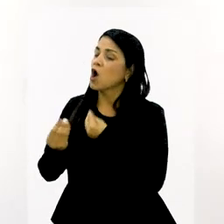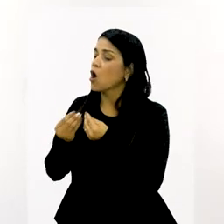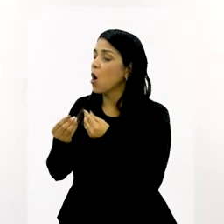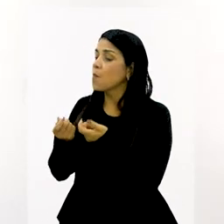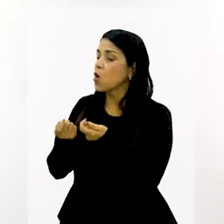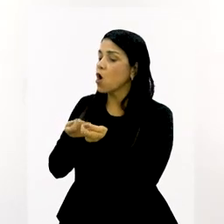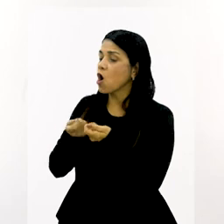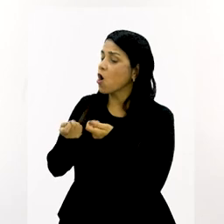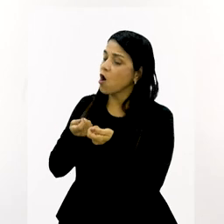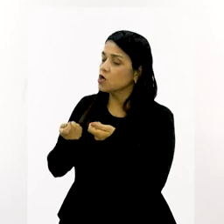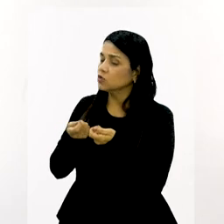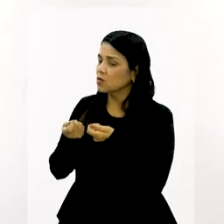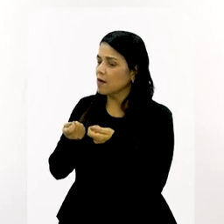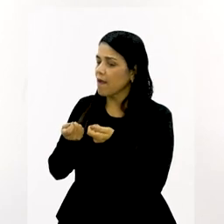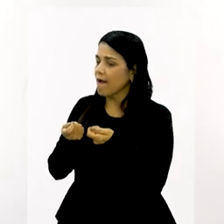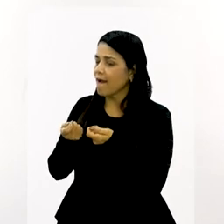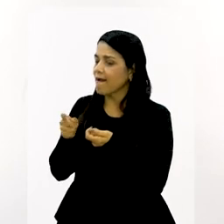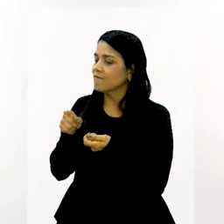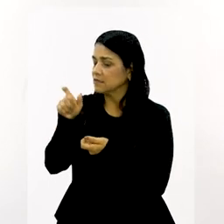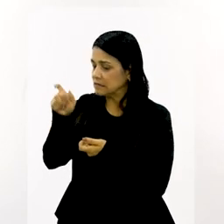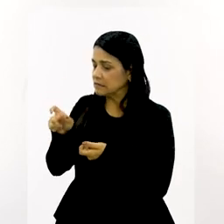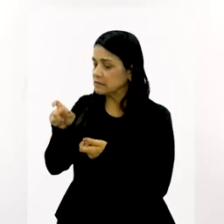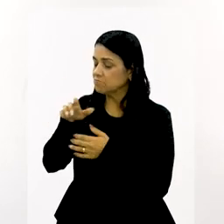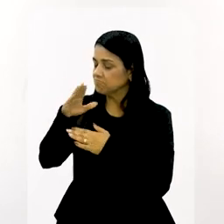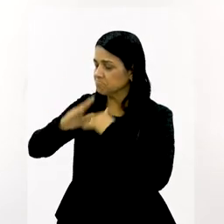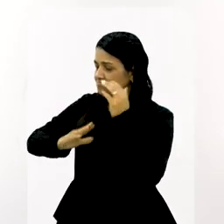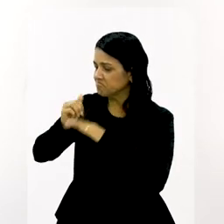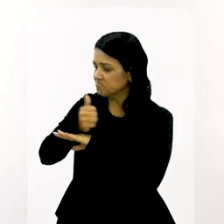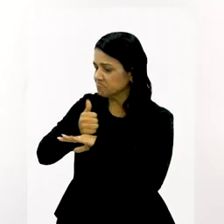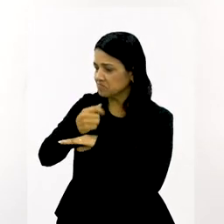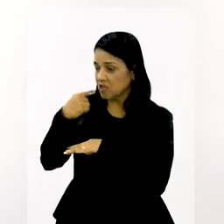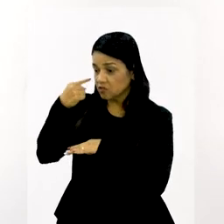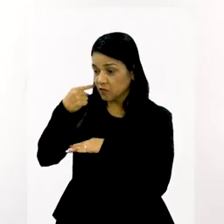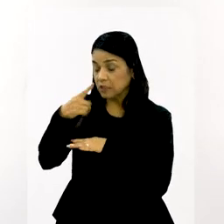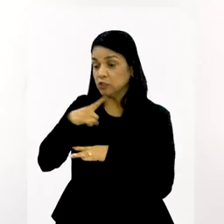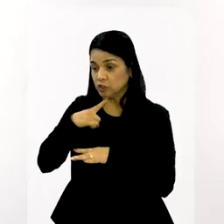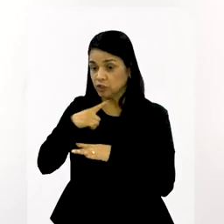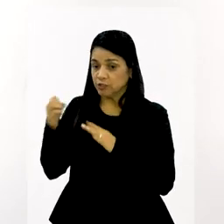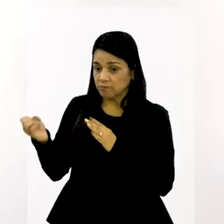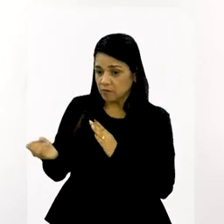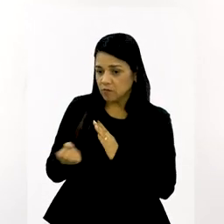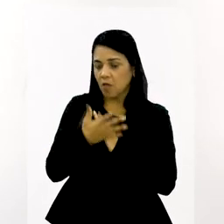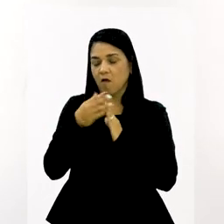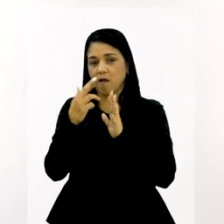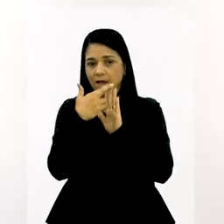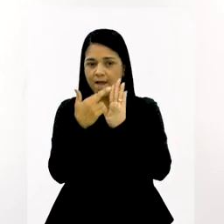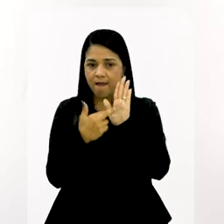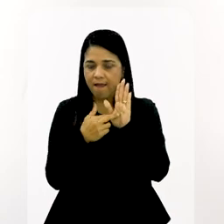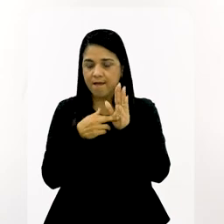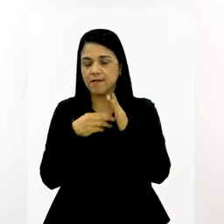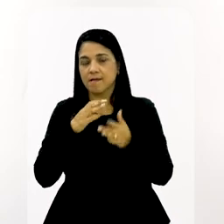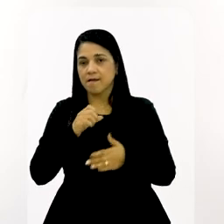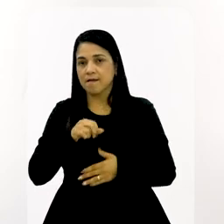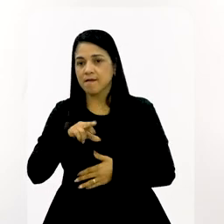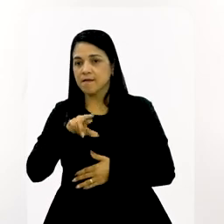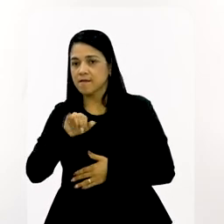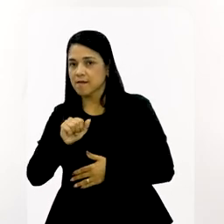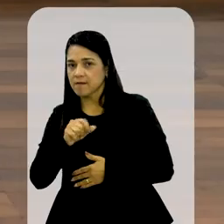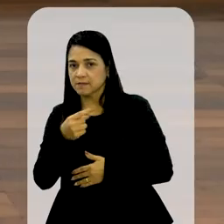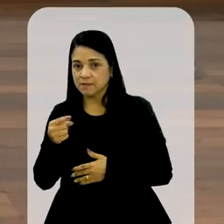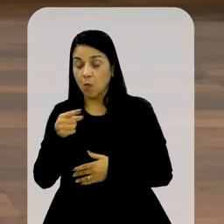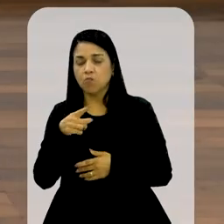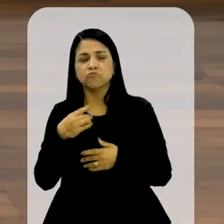controlar a advogada que sabia que tinham essas novas regras da criação e a mãe?